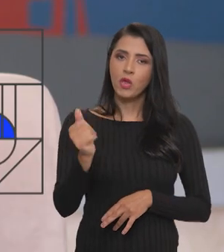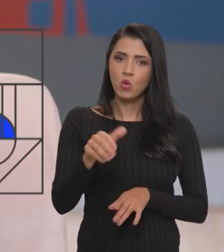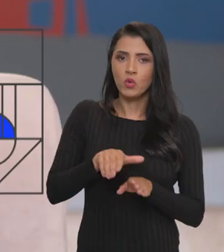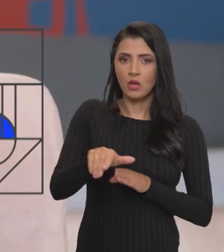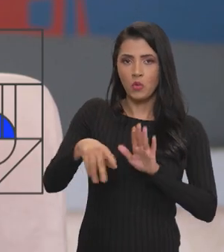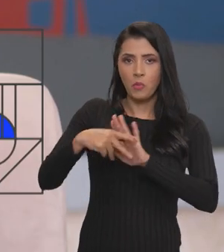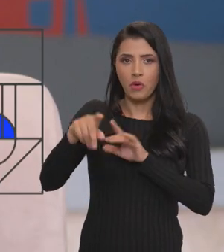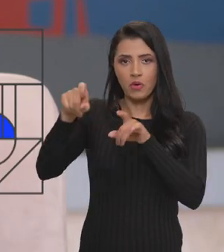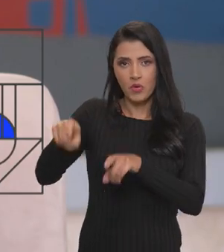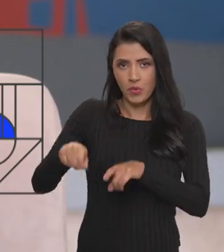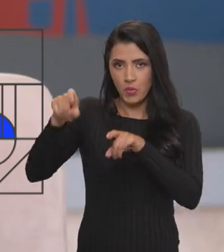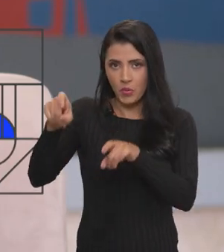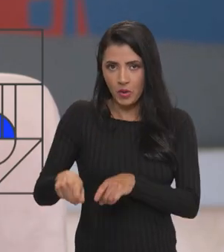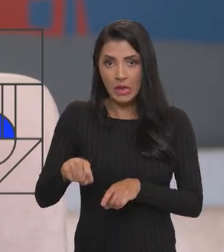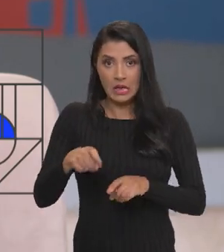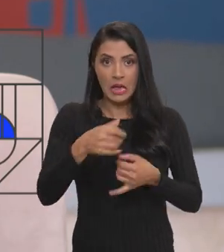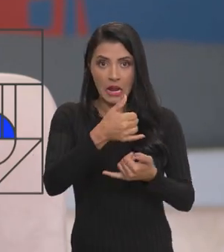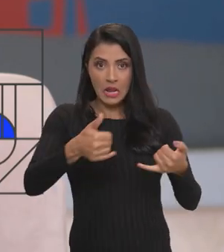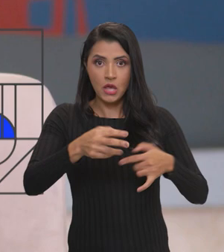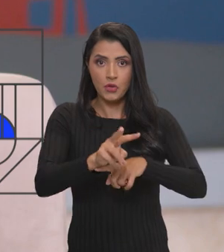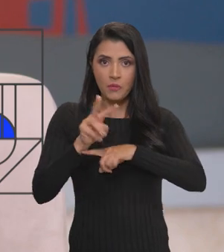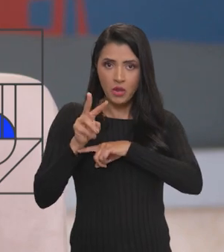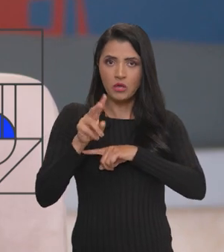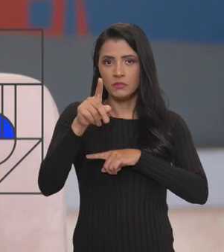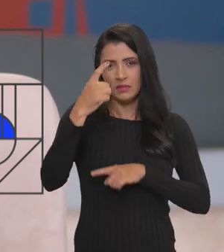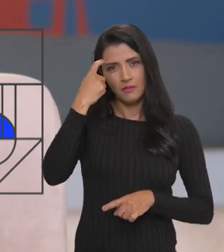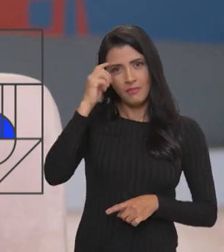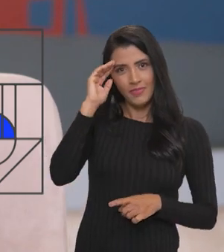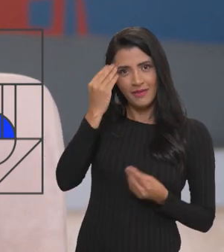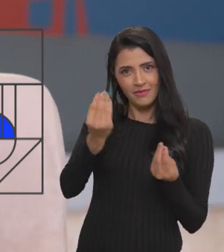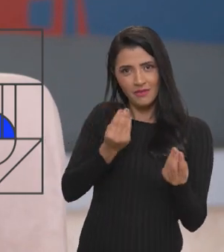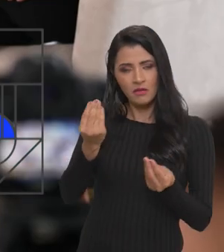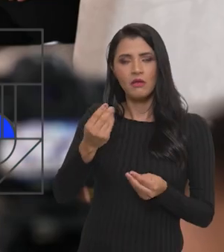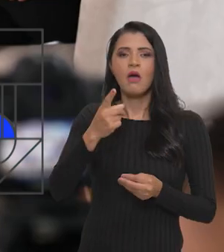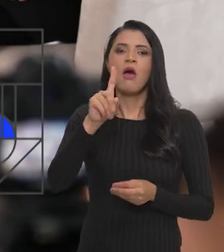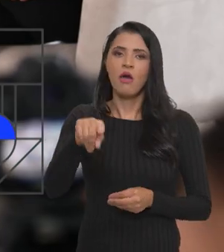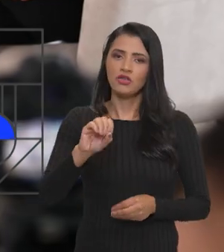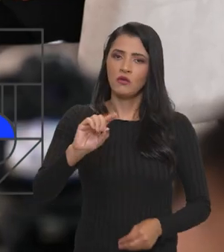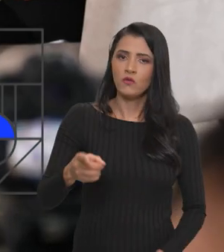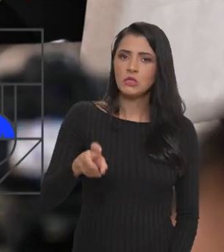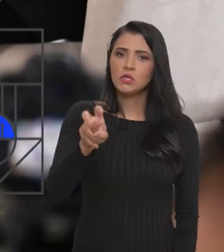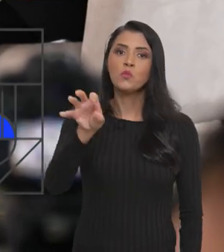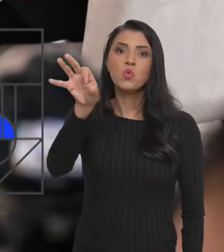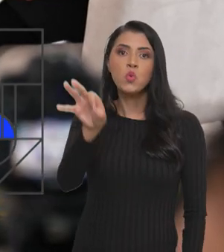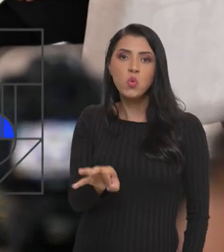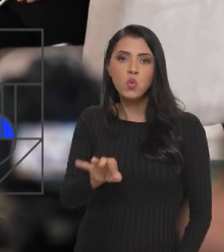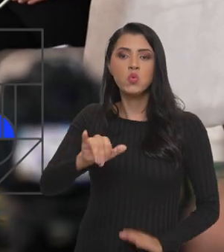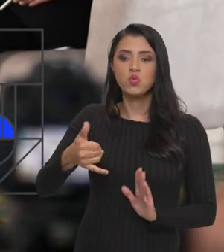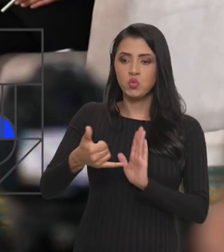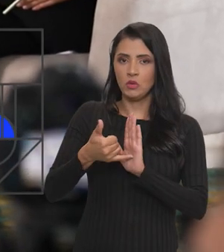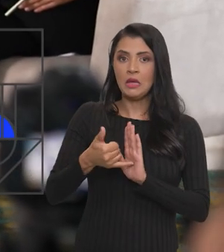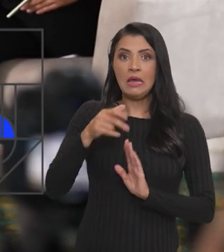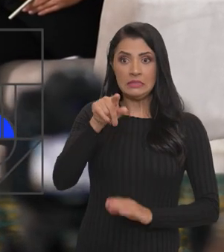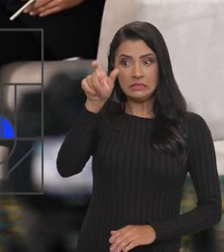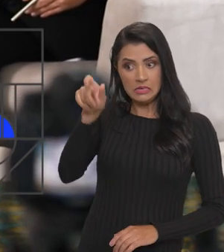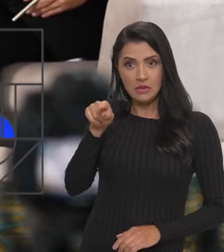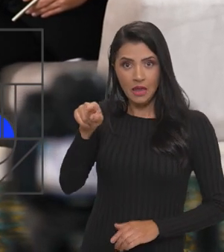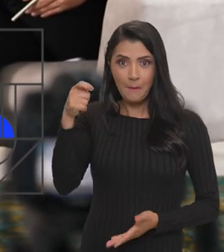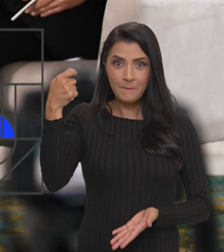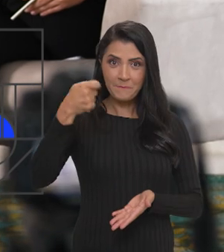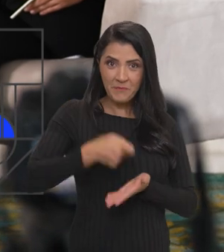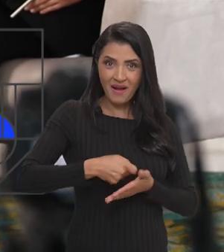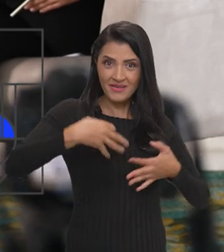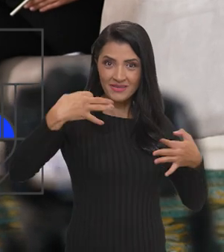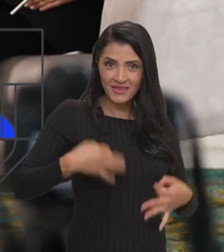orientado para a agricultura. essa linha de crédito, só para você ter uma noção, é 0,5% de juros. E se esse agricultor